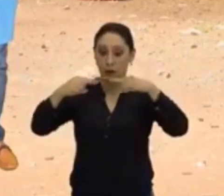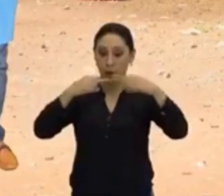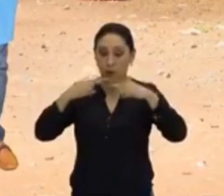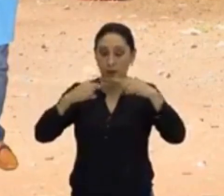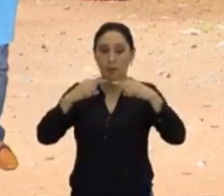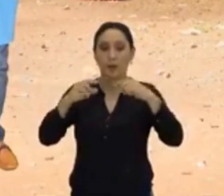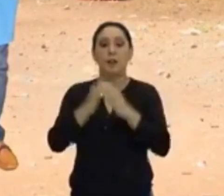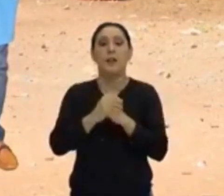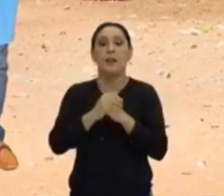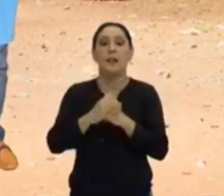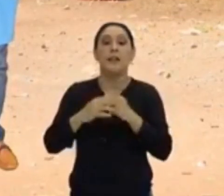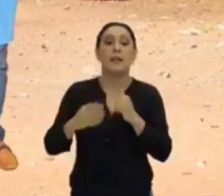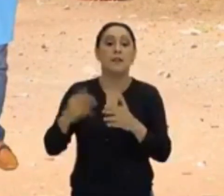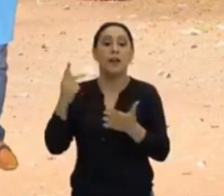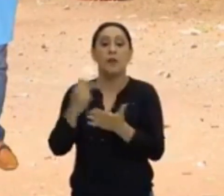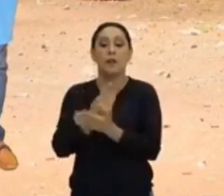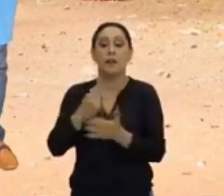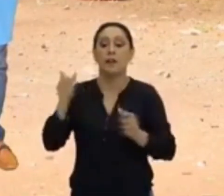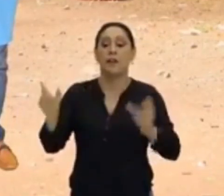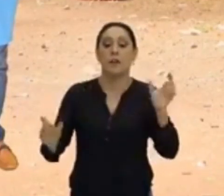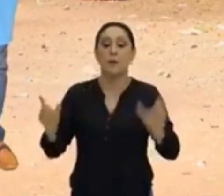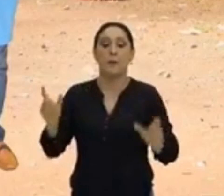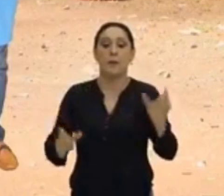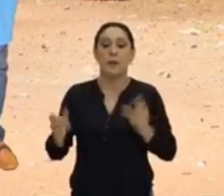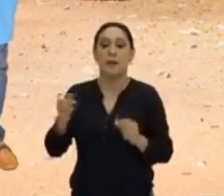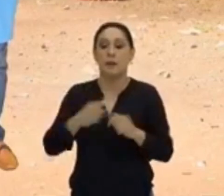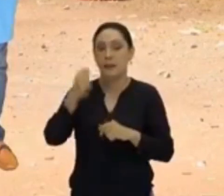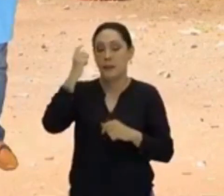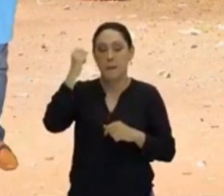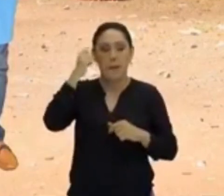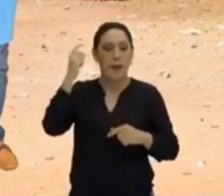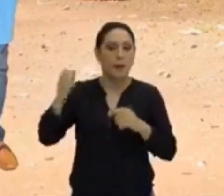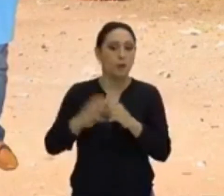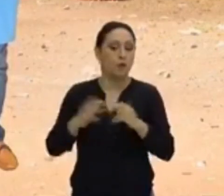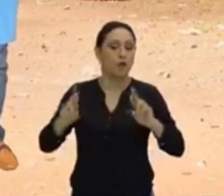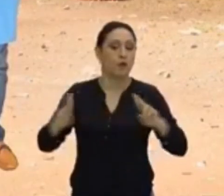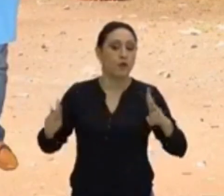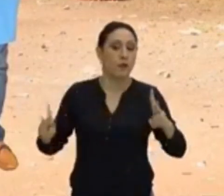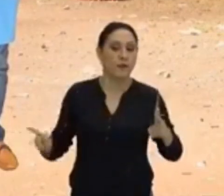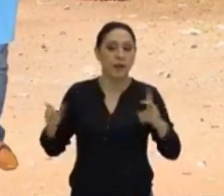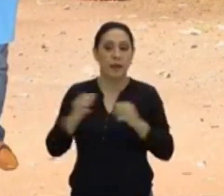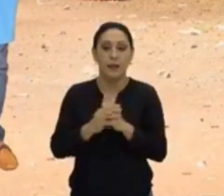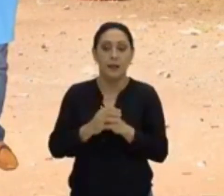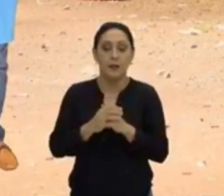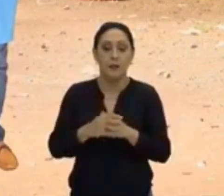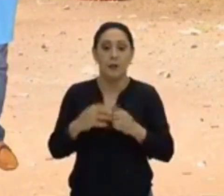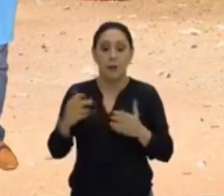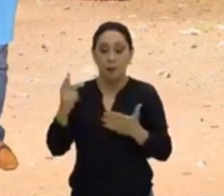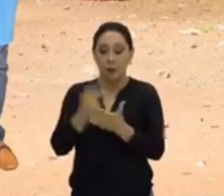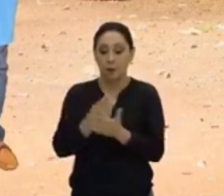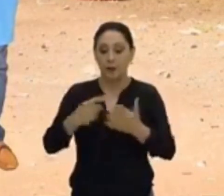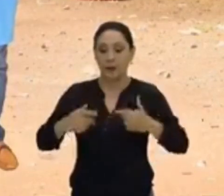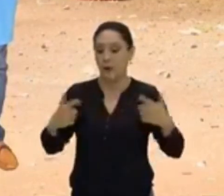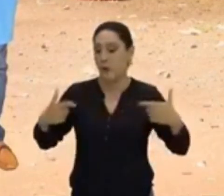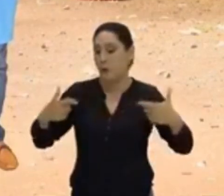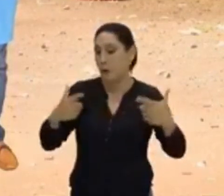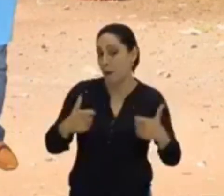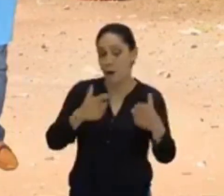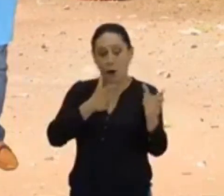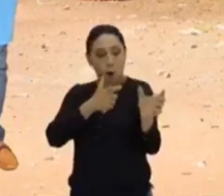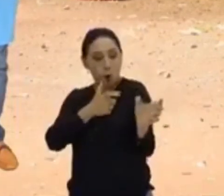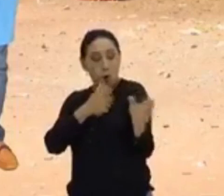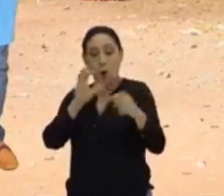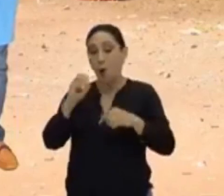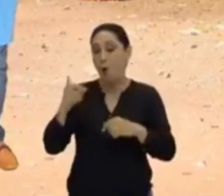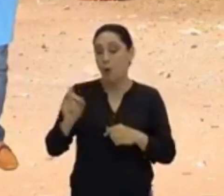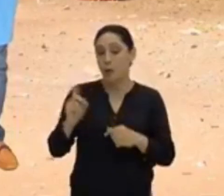que vai gerar com que pessoas que têm pensamento diferente passem a encampar uma luta que pode ser armada ou não, ou